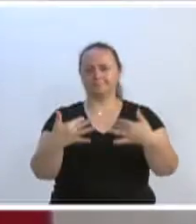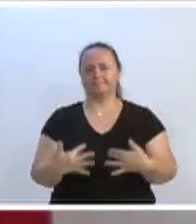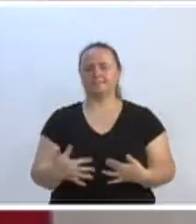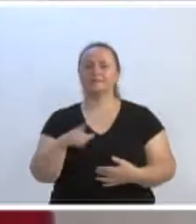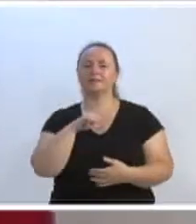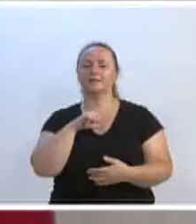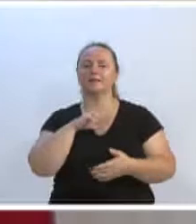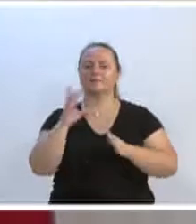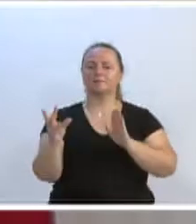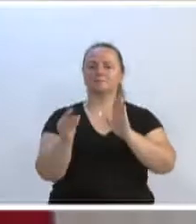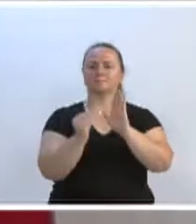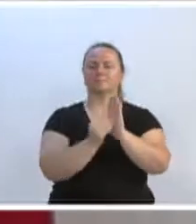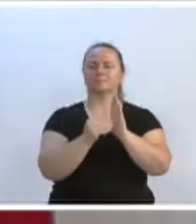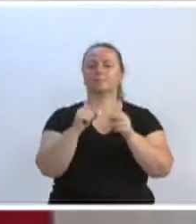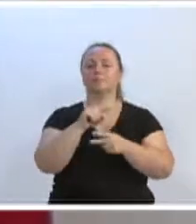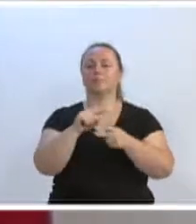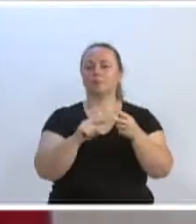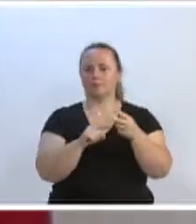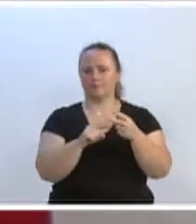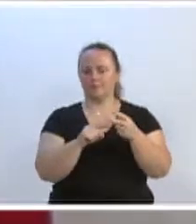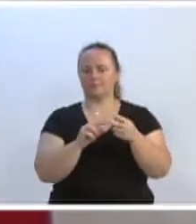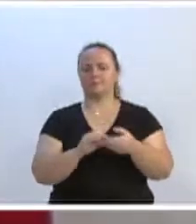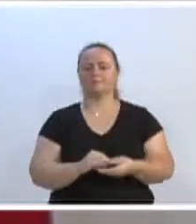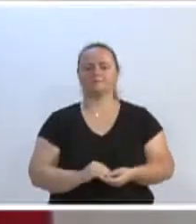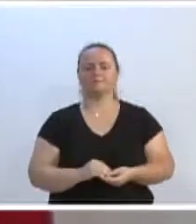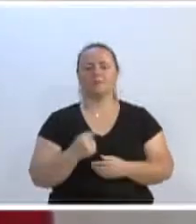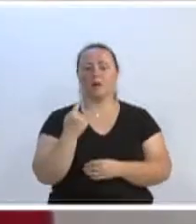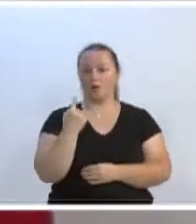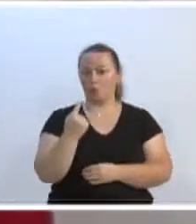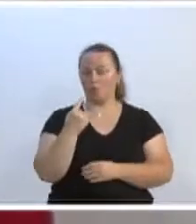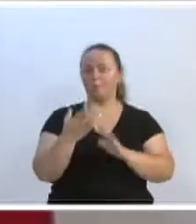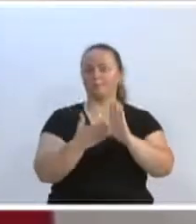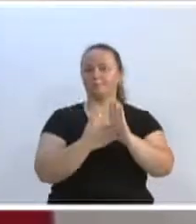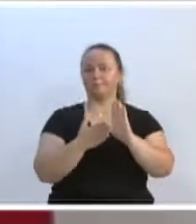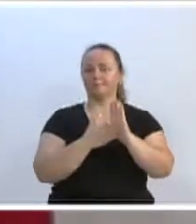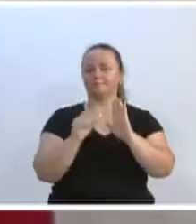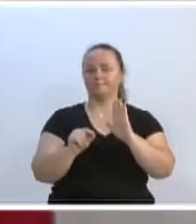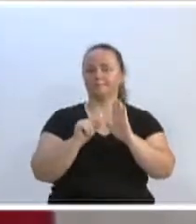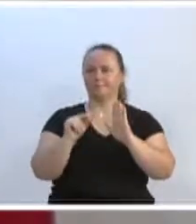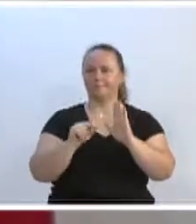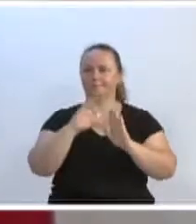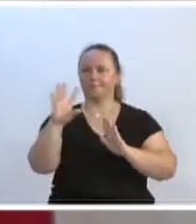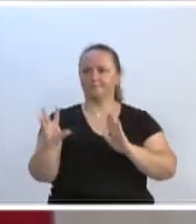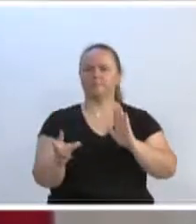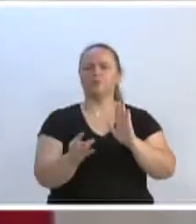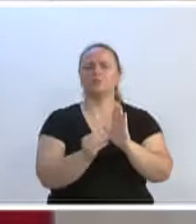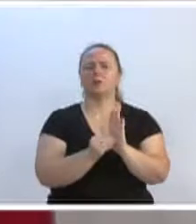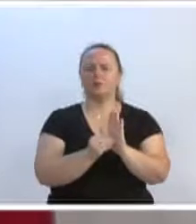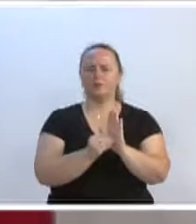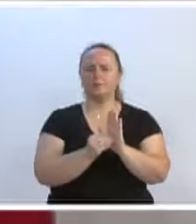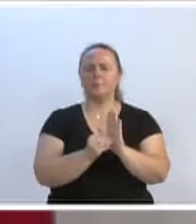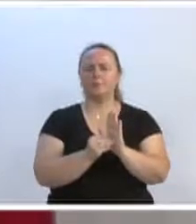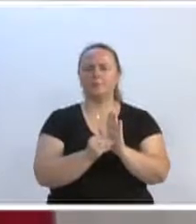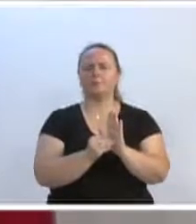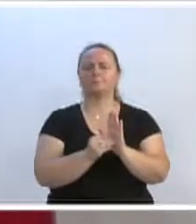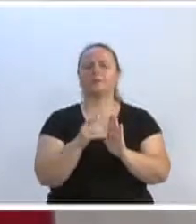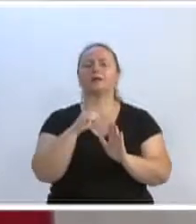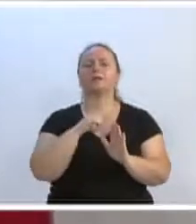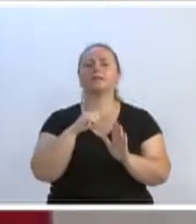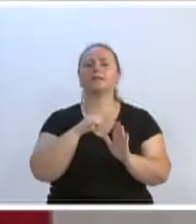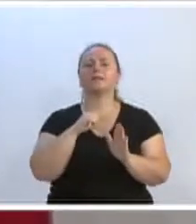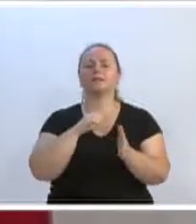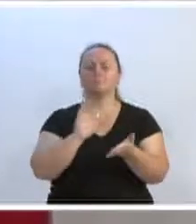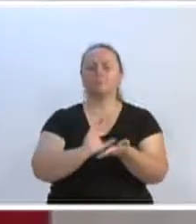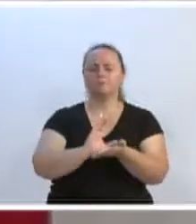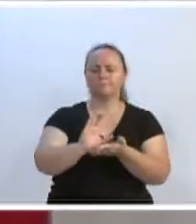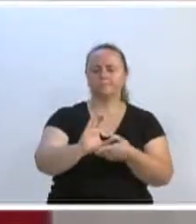indicações. Uma que está propondo a gente incluir recursos da Oktoberfest para